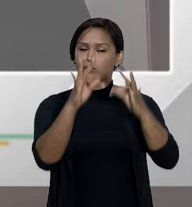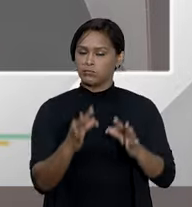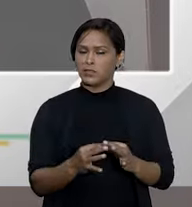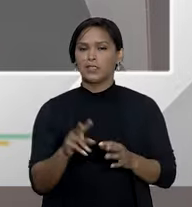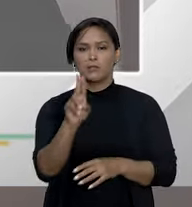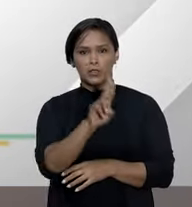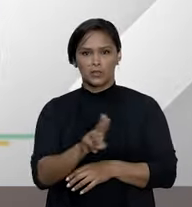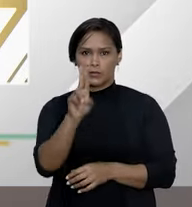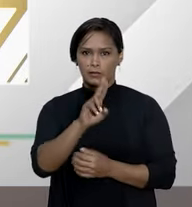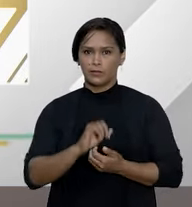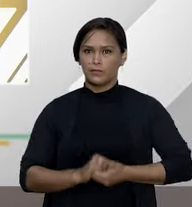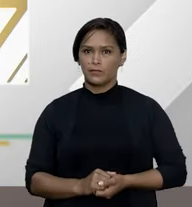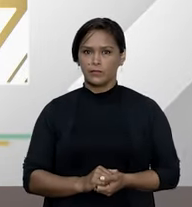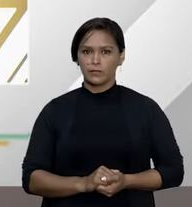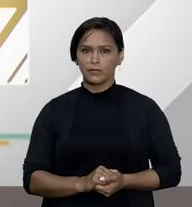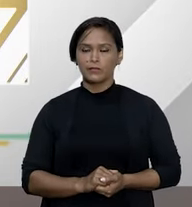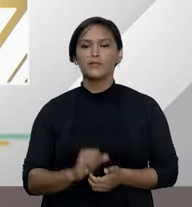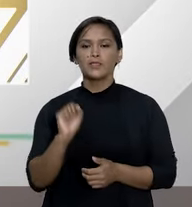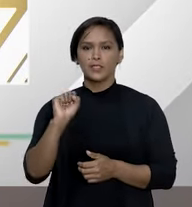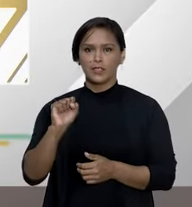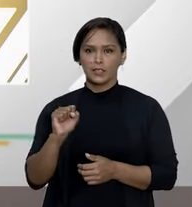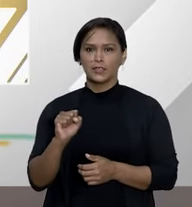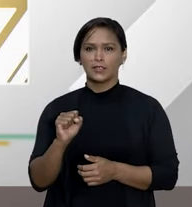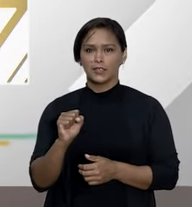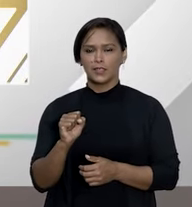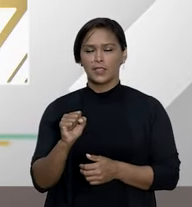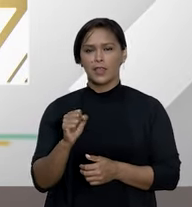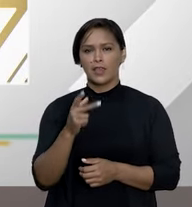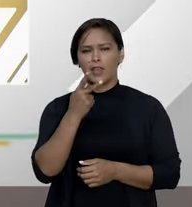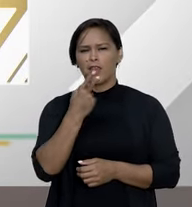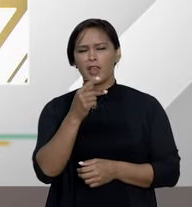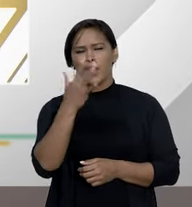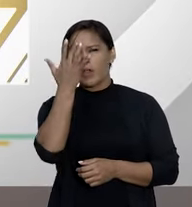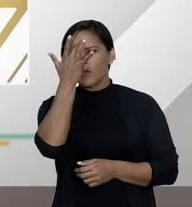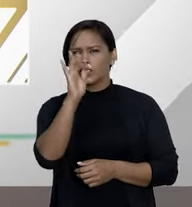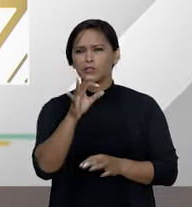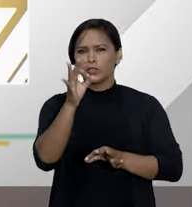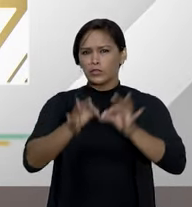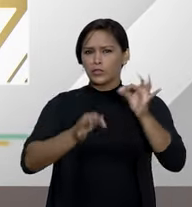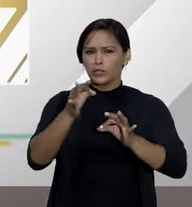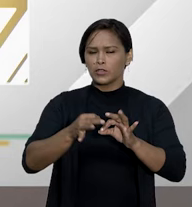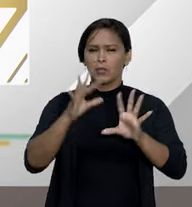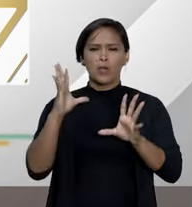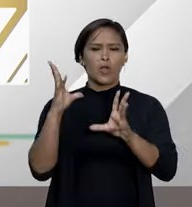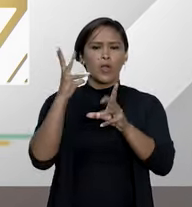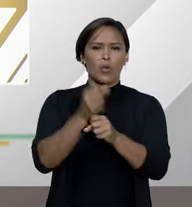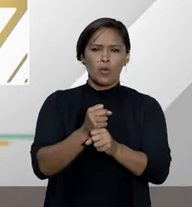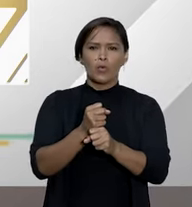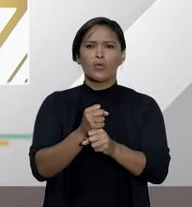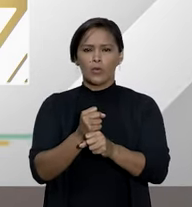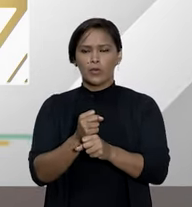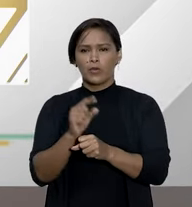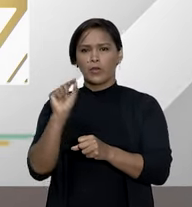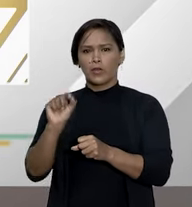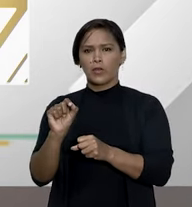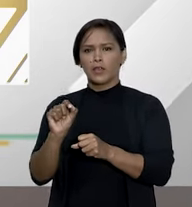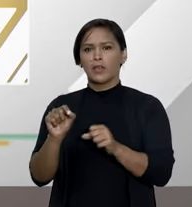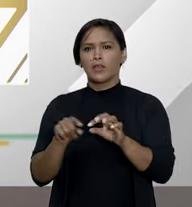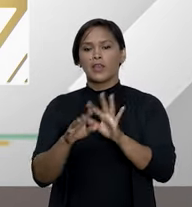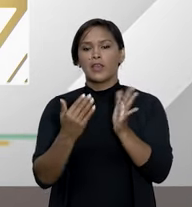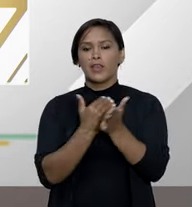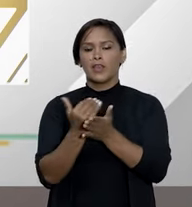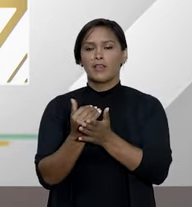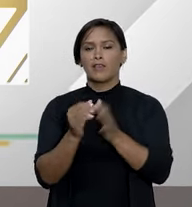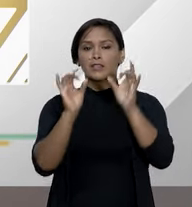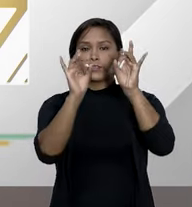isso aí foi eu acho que foi um julgamento no caso concreto em face